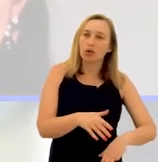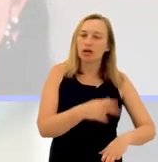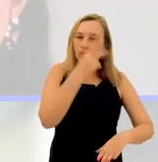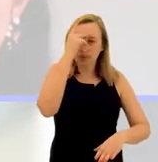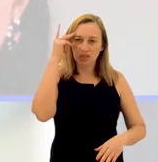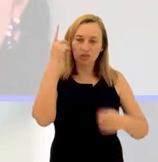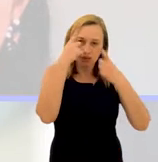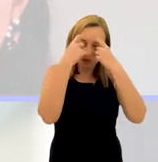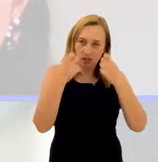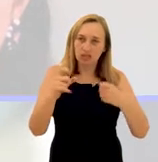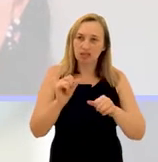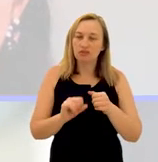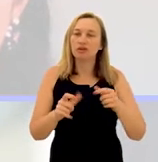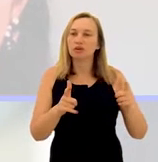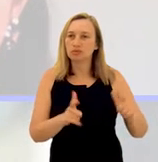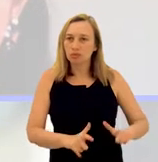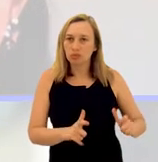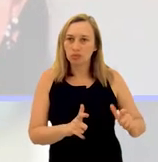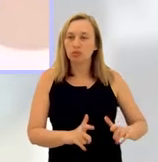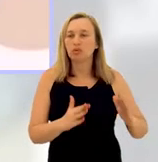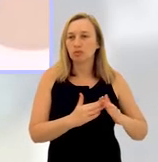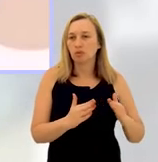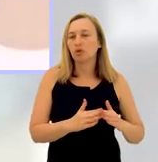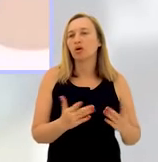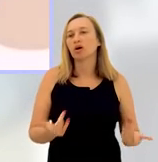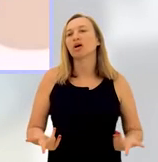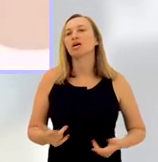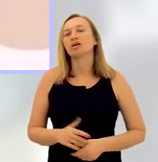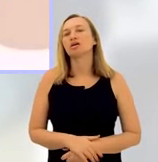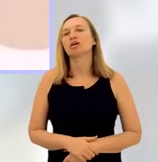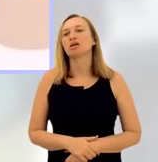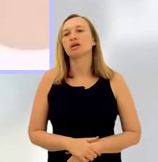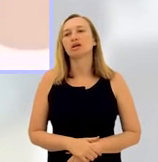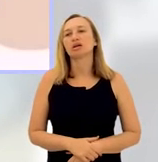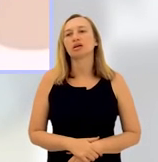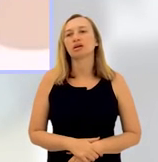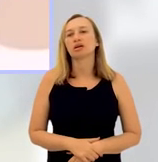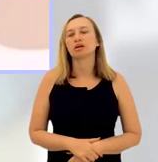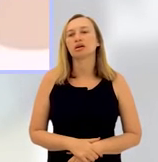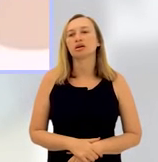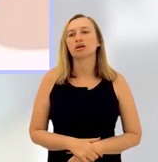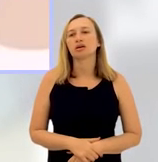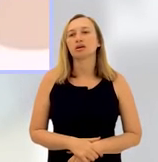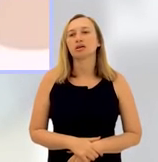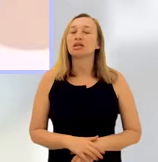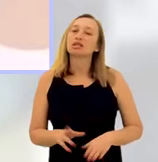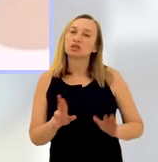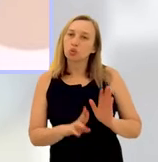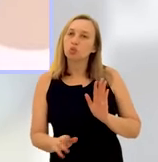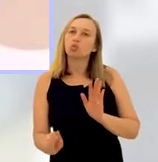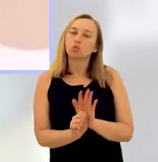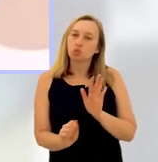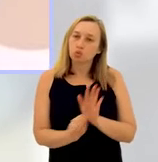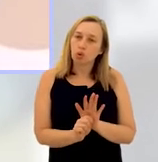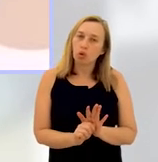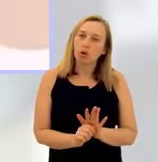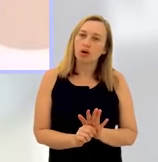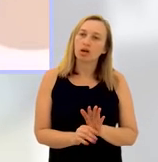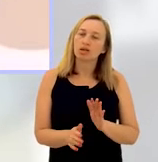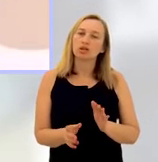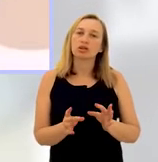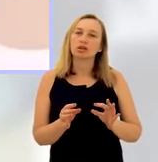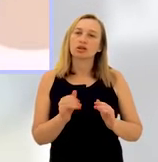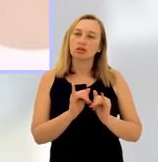traçar um perfil psicossocial do agressor. Então, traçar, por exemplo, dados como se ele tem insumos excessivos, se ele faz uso de